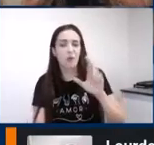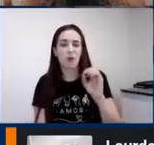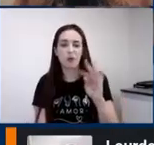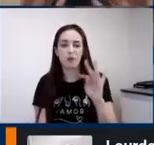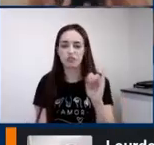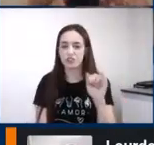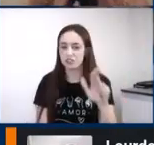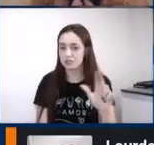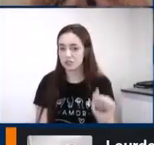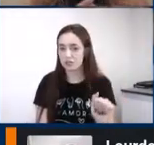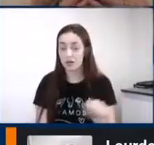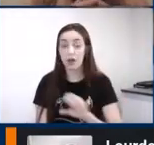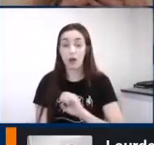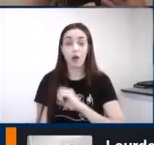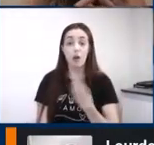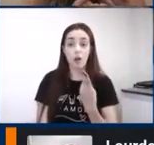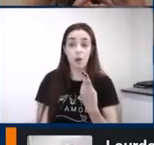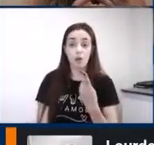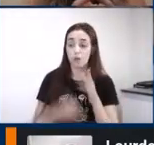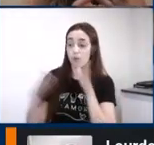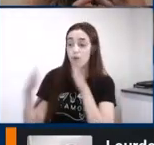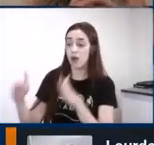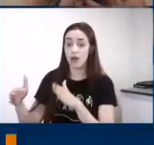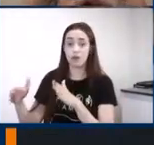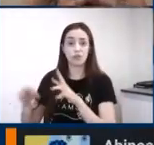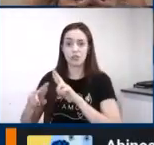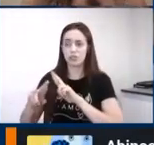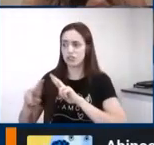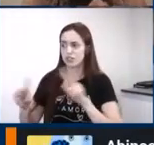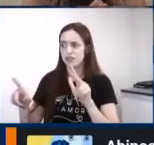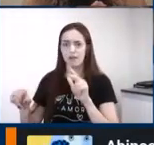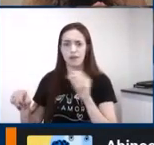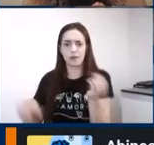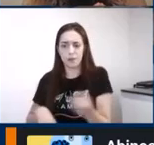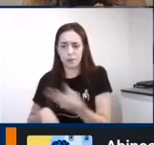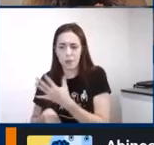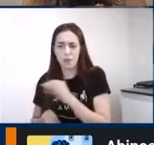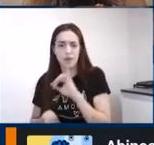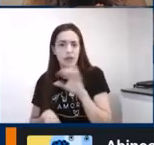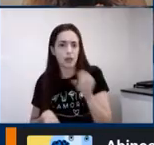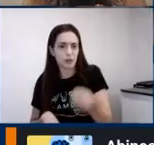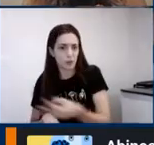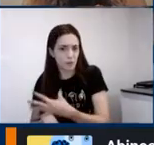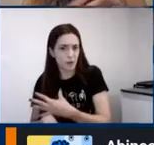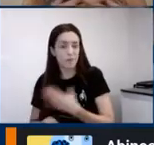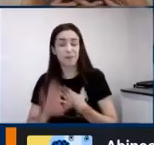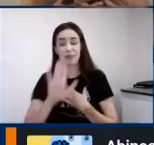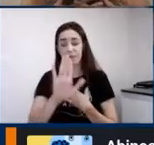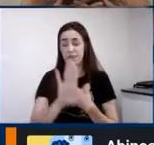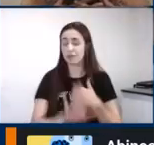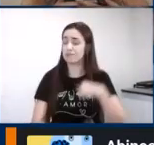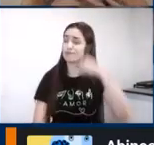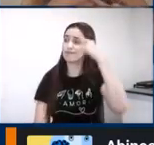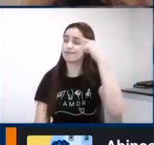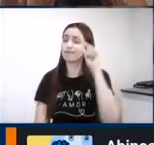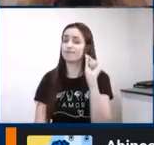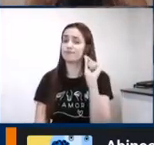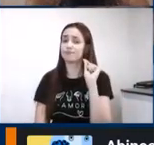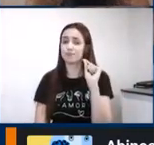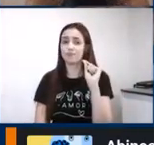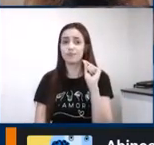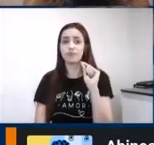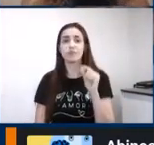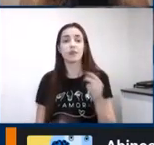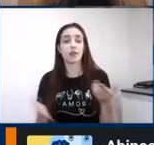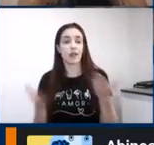E é aí que a gente tem que pensar o que a gente quer para esse cérebro, para o nosso. Vamos começar pensando, eu gosto